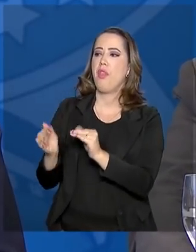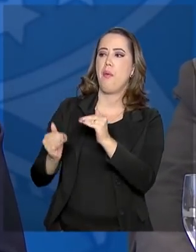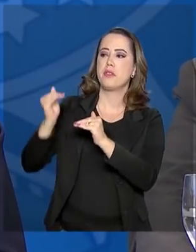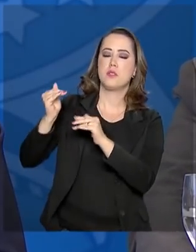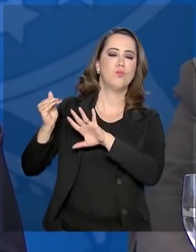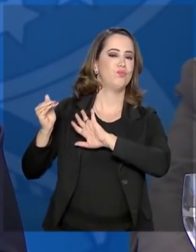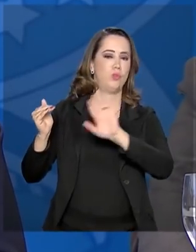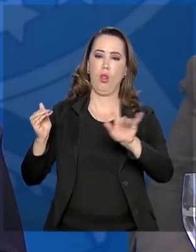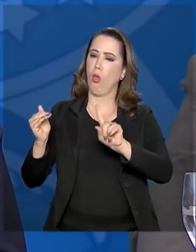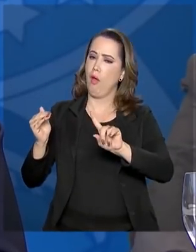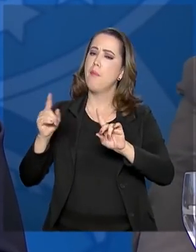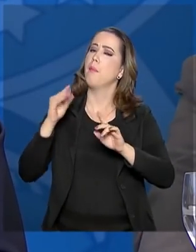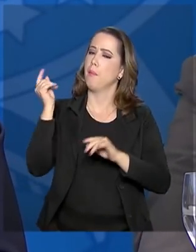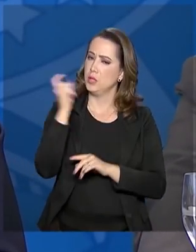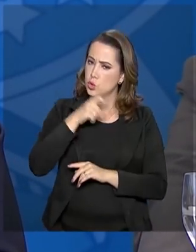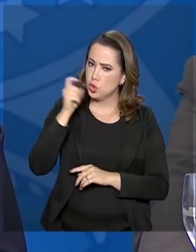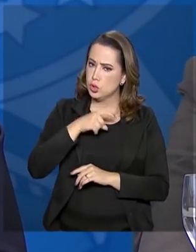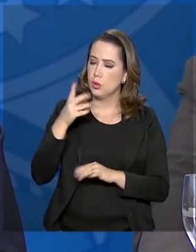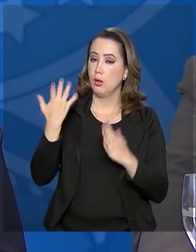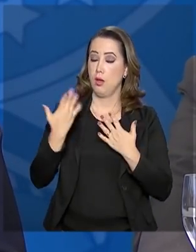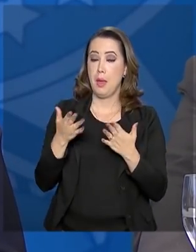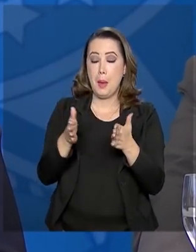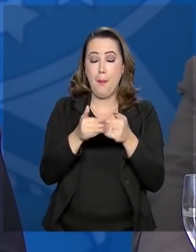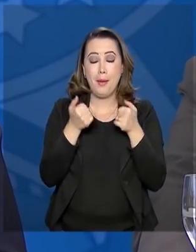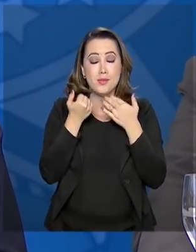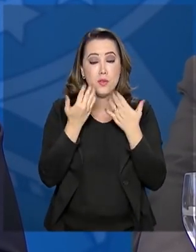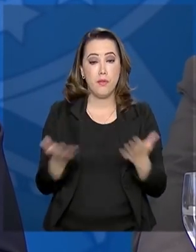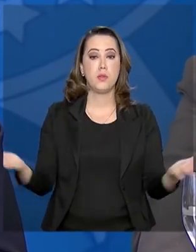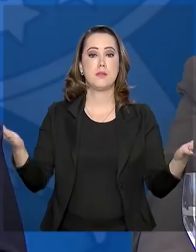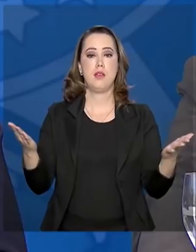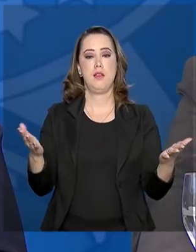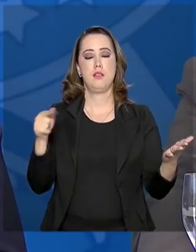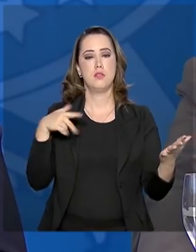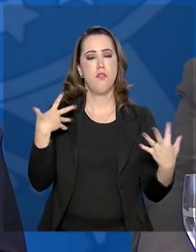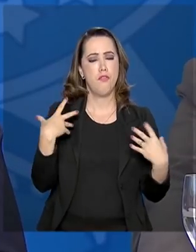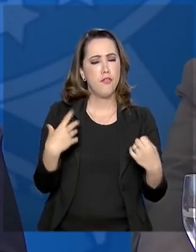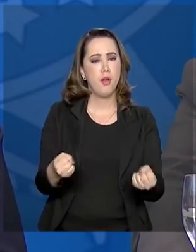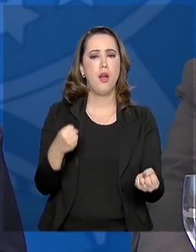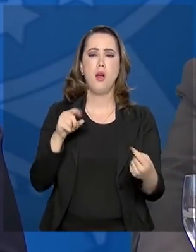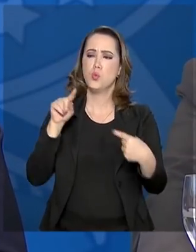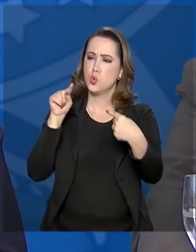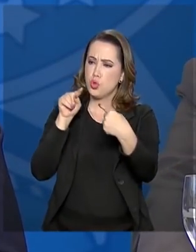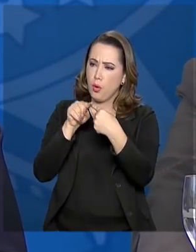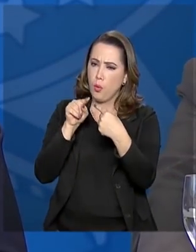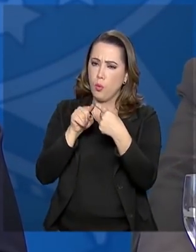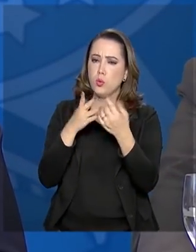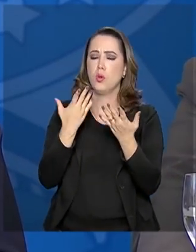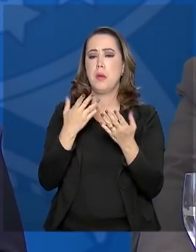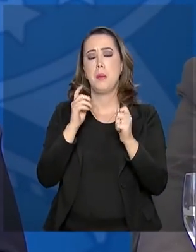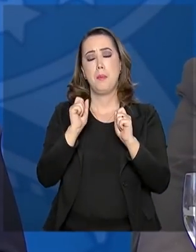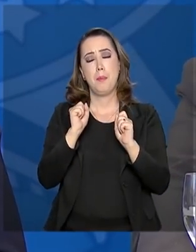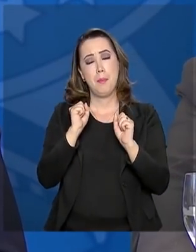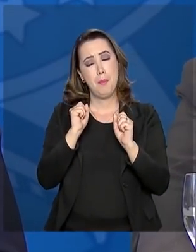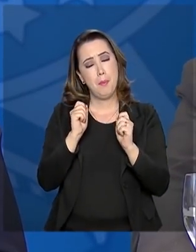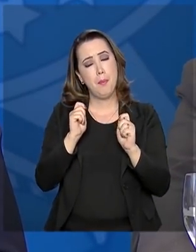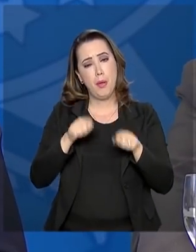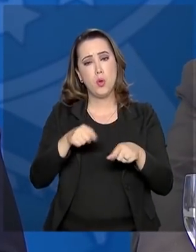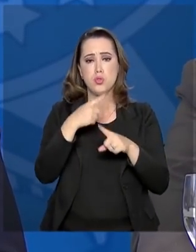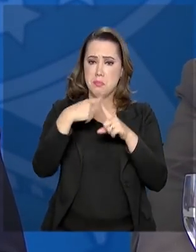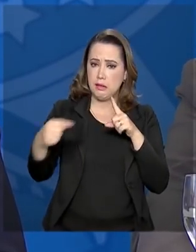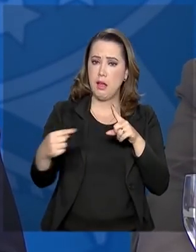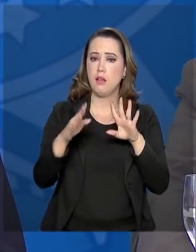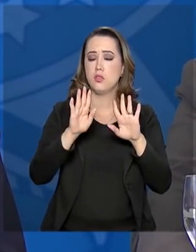apelo aos senhores nessa questão específica. Vamos atender, que seja em parte porque os policiais militares